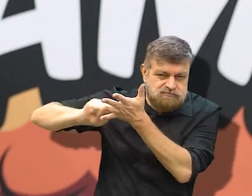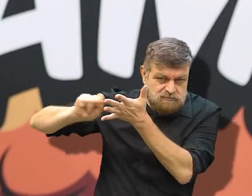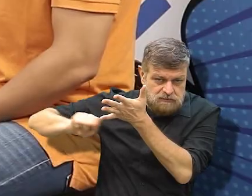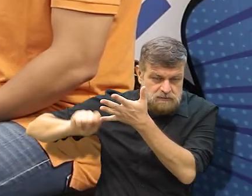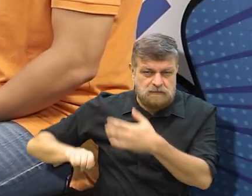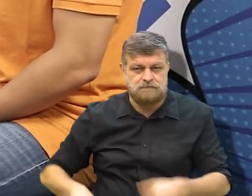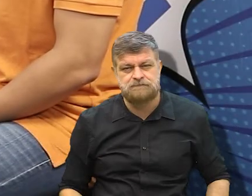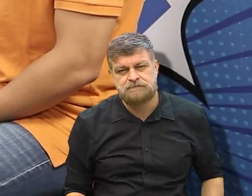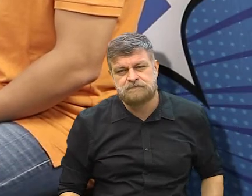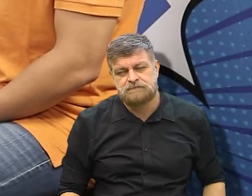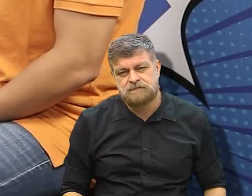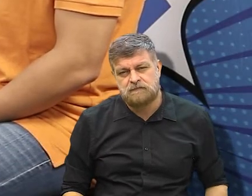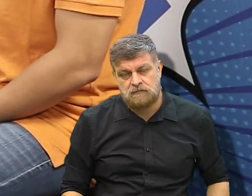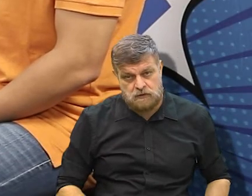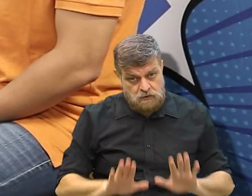você?